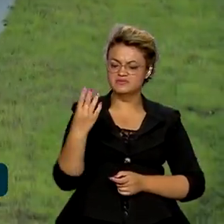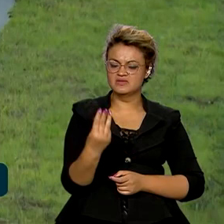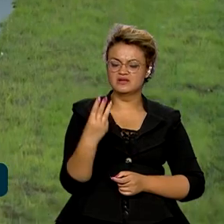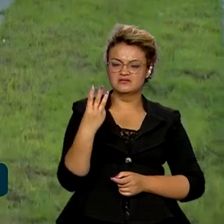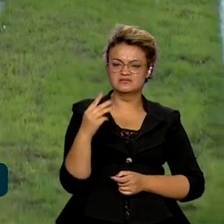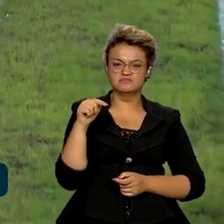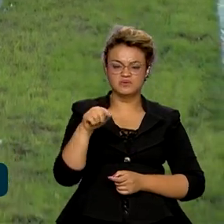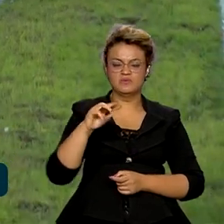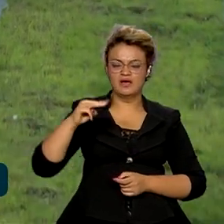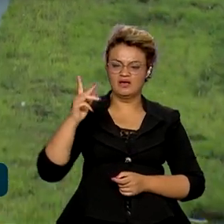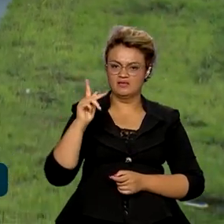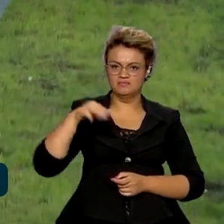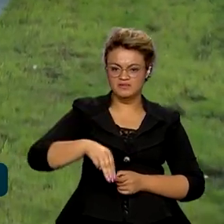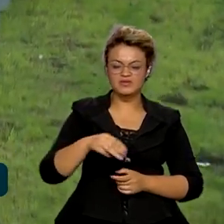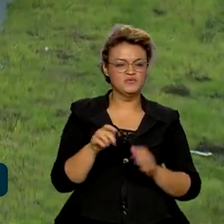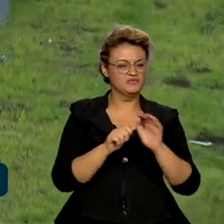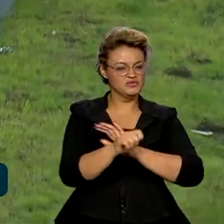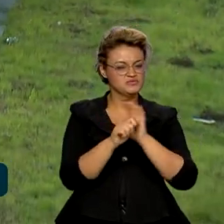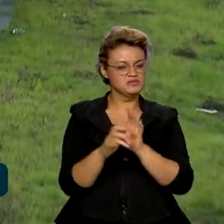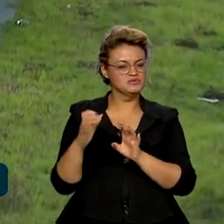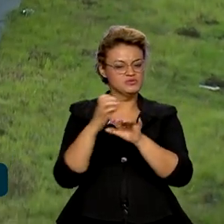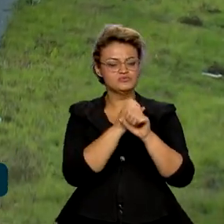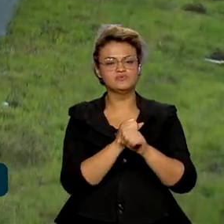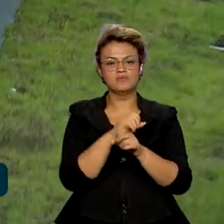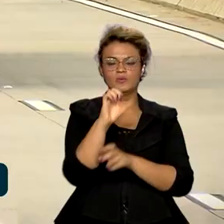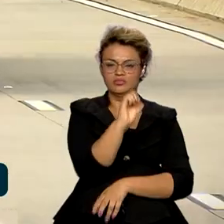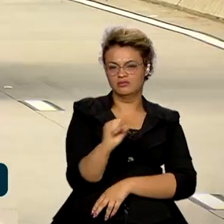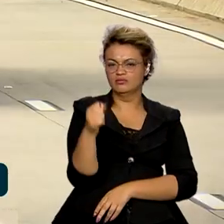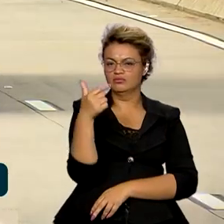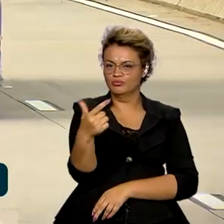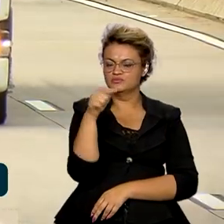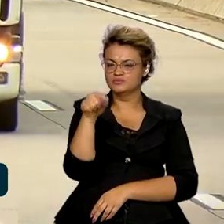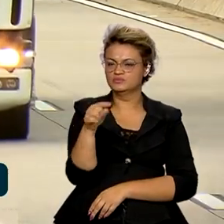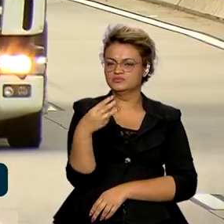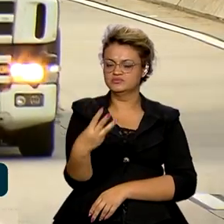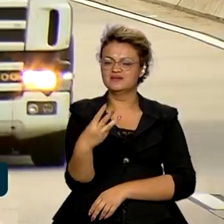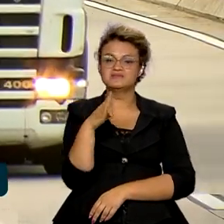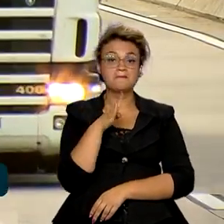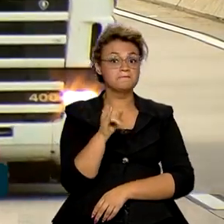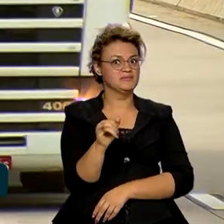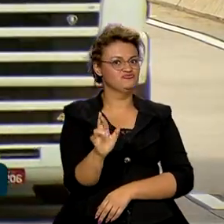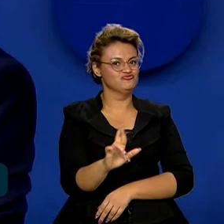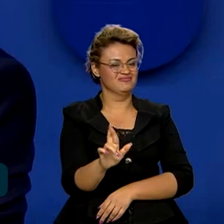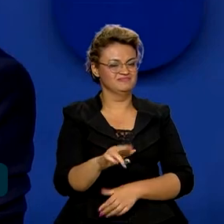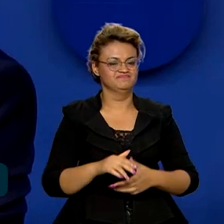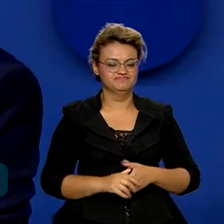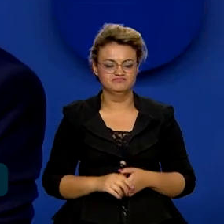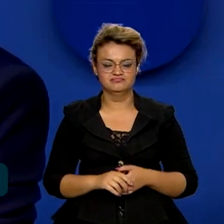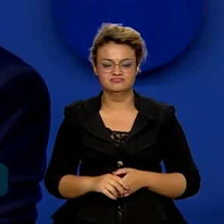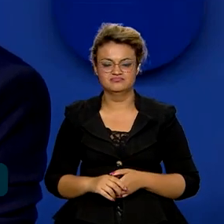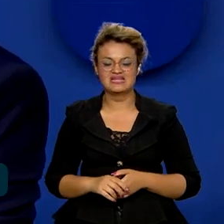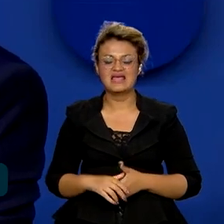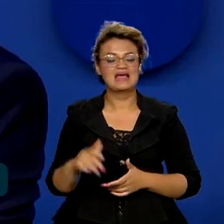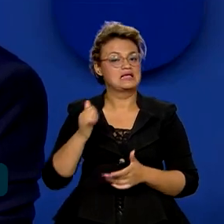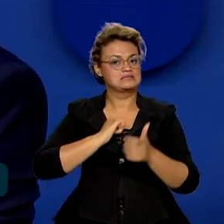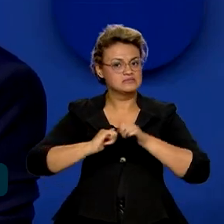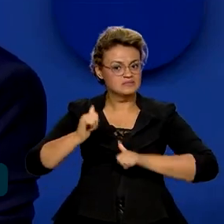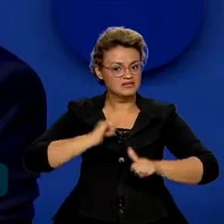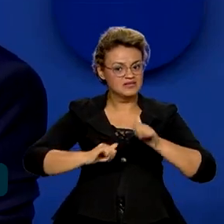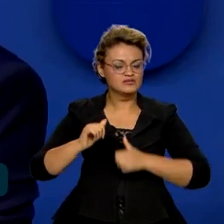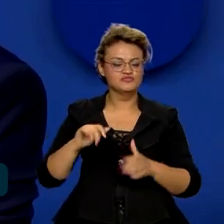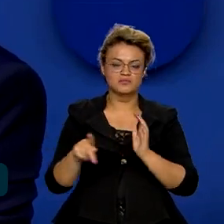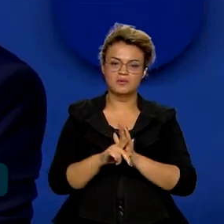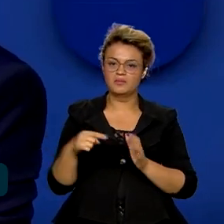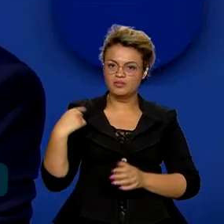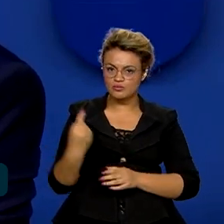volume de investimentos que deve chegar a R 82,3 bilhões. Essa expectativa que é nossa,